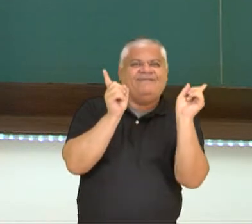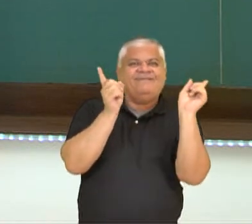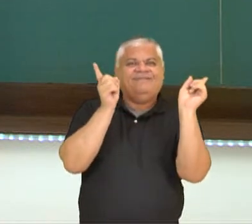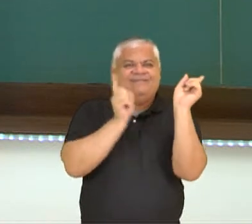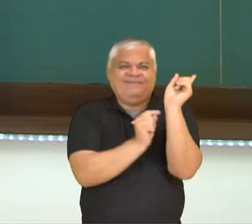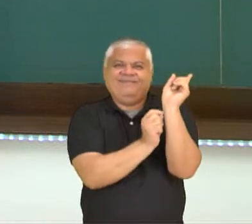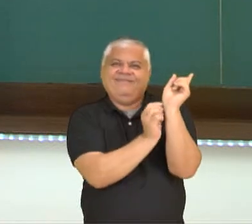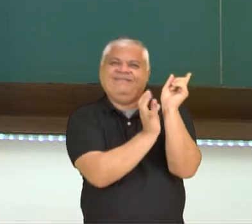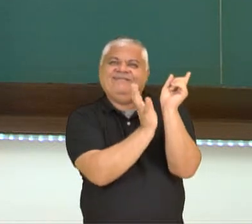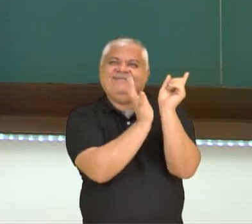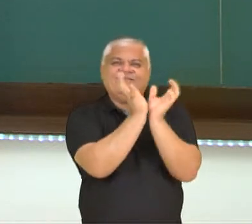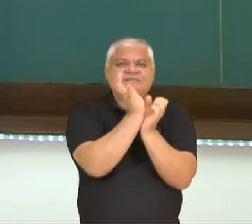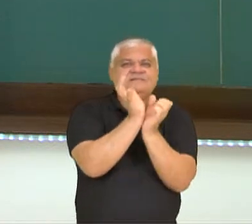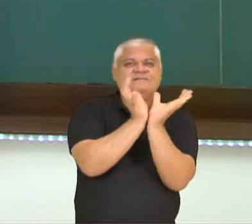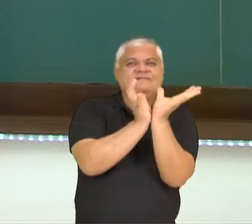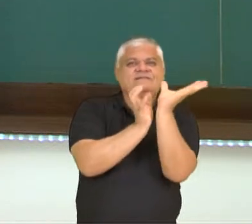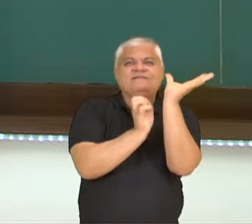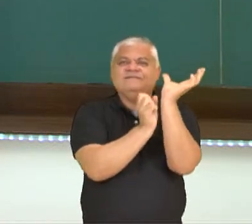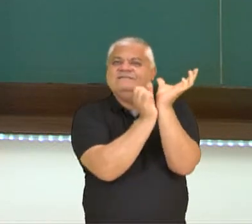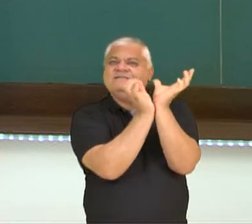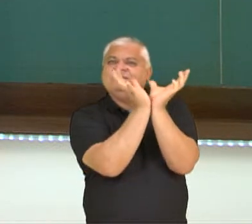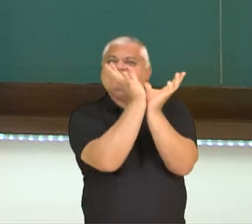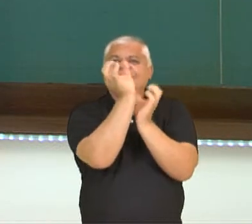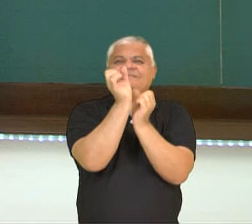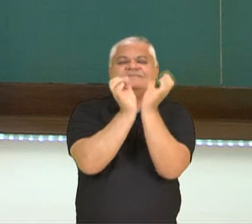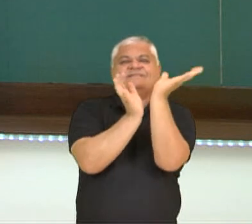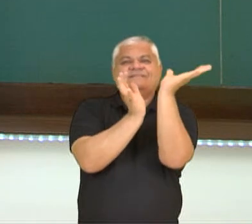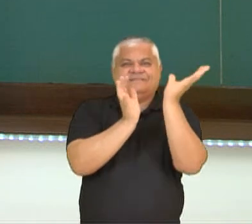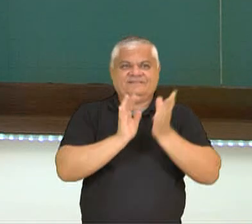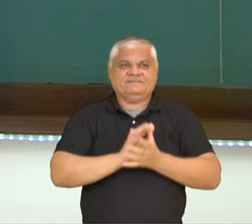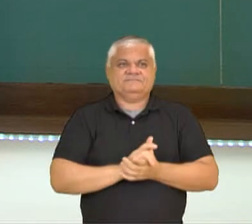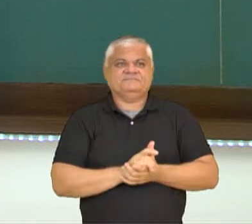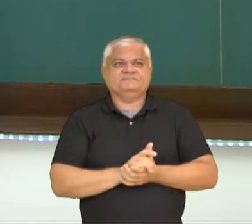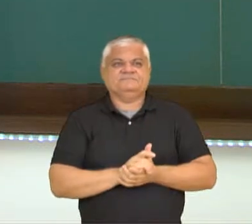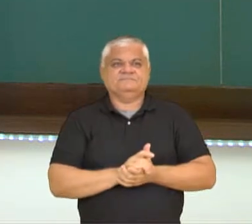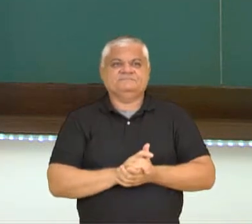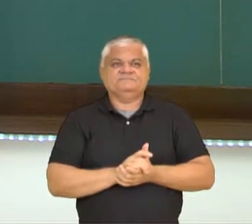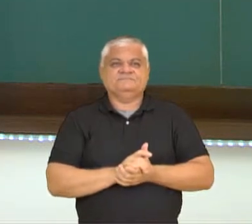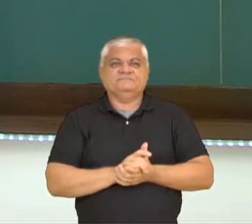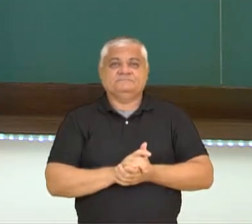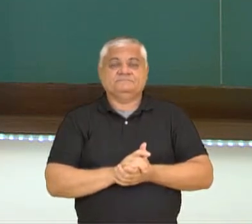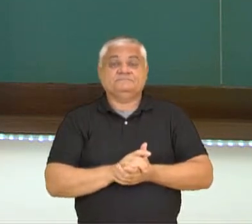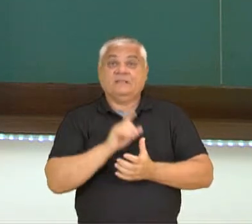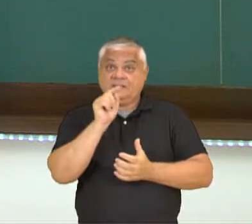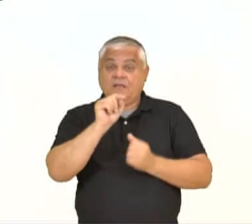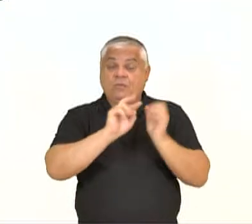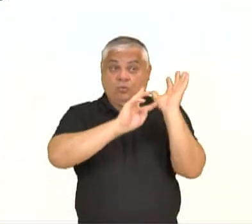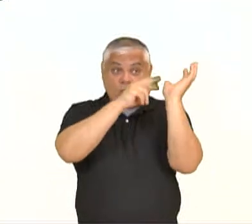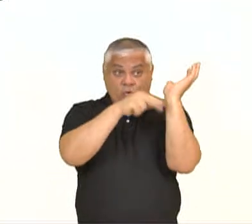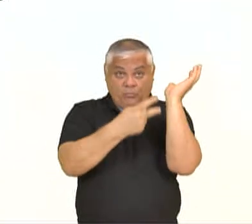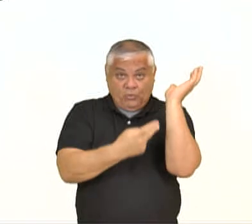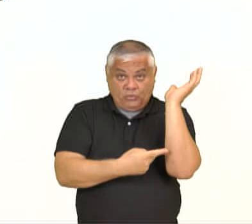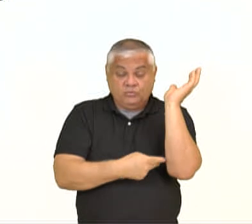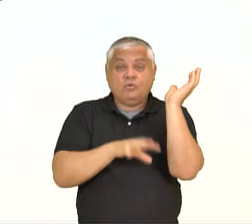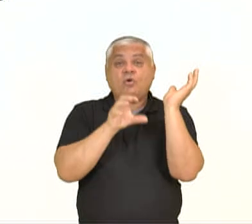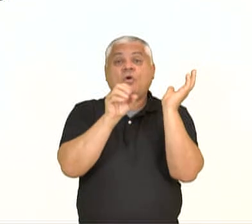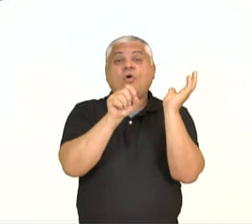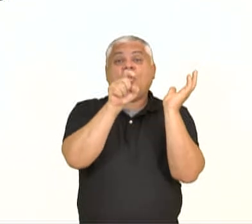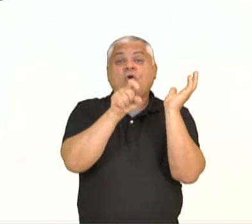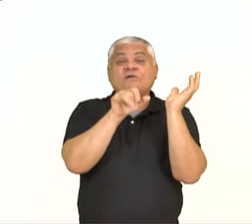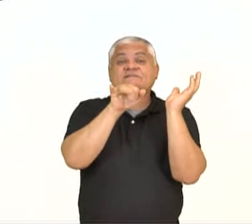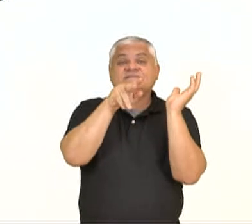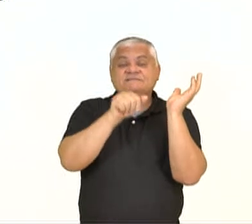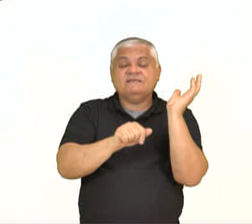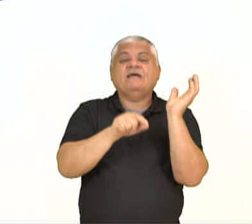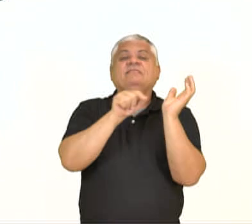começa uma expansão da planta nesse sentido, tá? Esse hormônio auxina também está relacionado